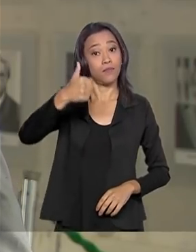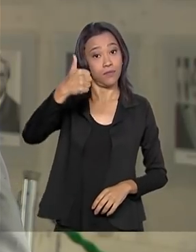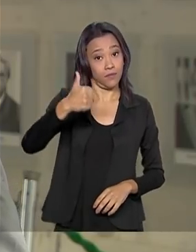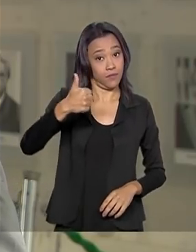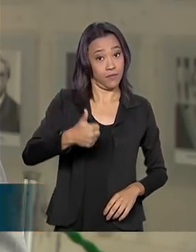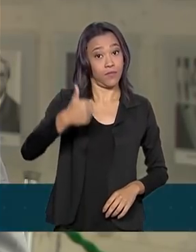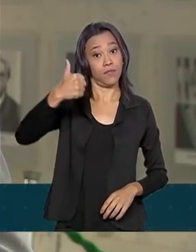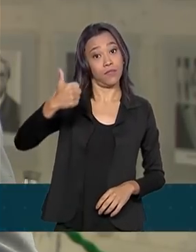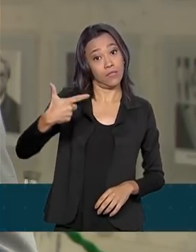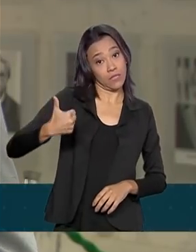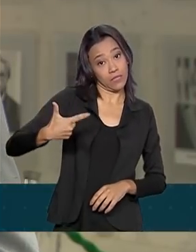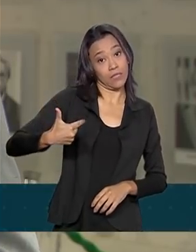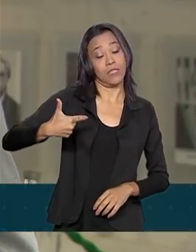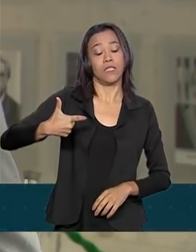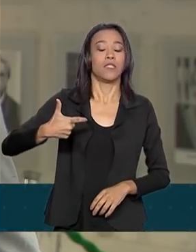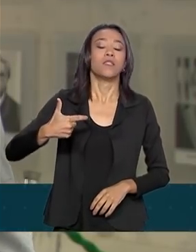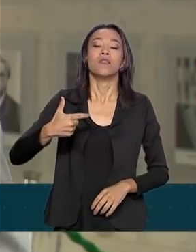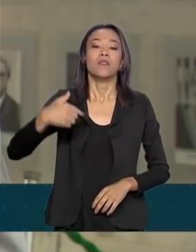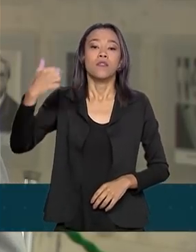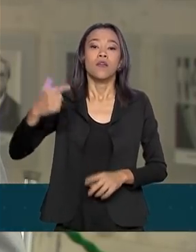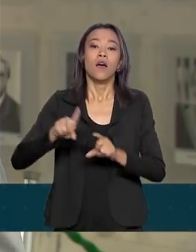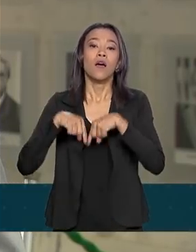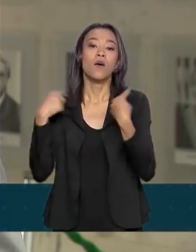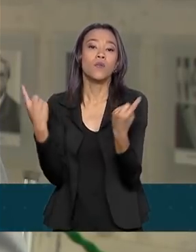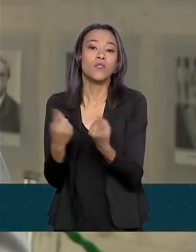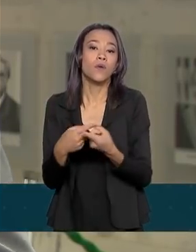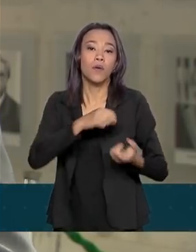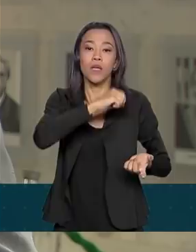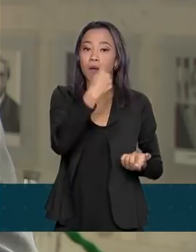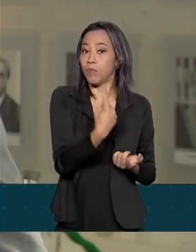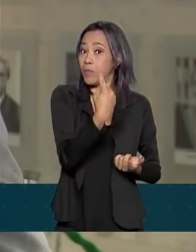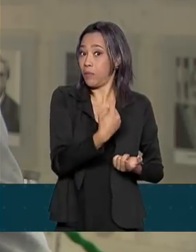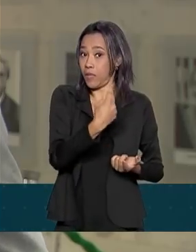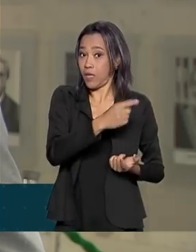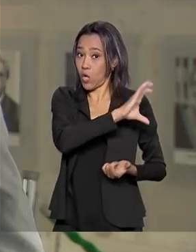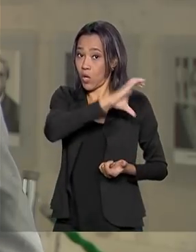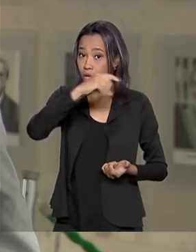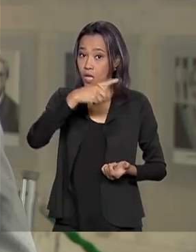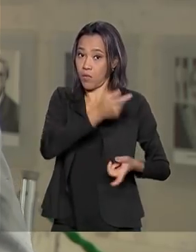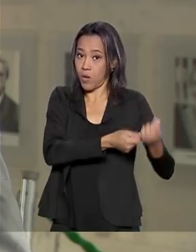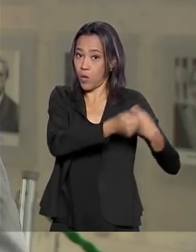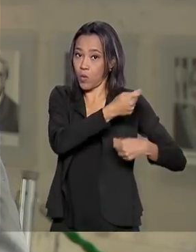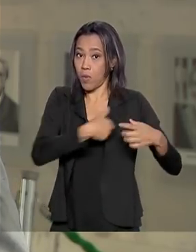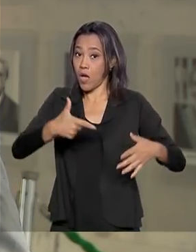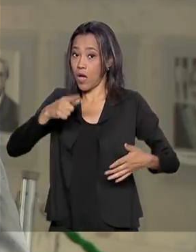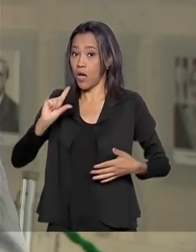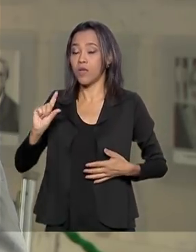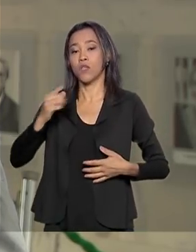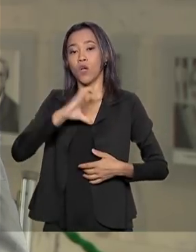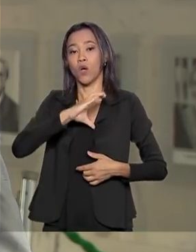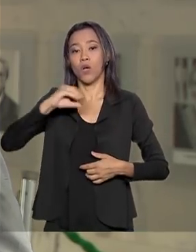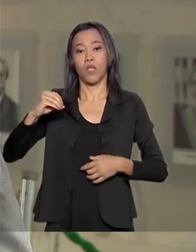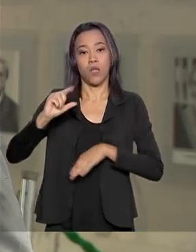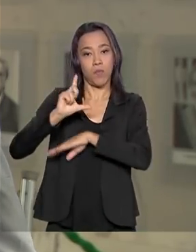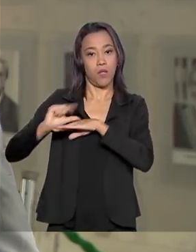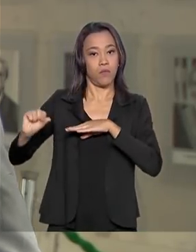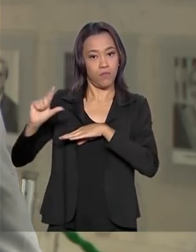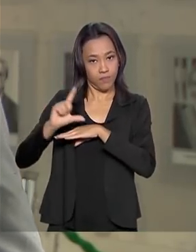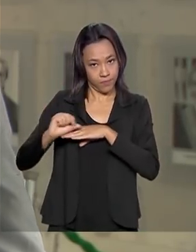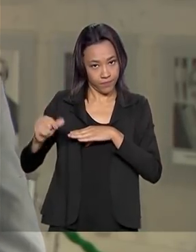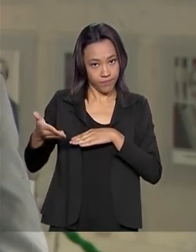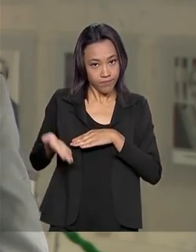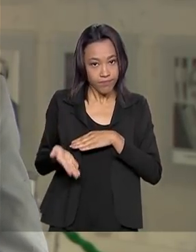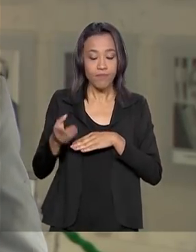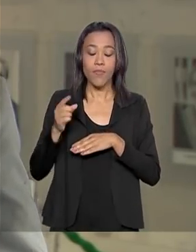reunião do Conselho e a primeira sob o comando do Ministério da Economia. Antes, ele era coordenado pela Casa Civil. Conselho do Programa de